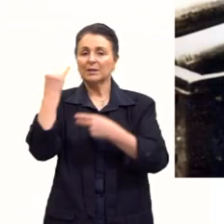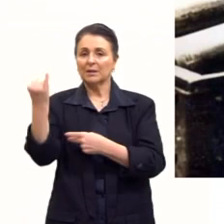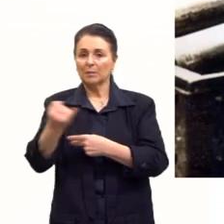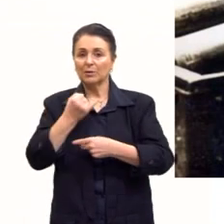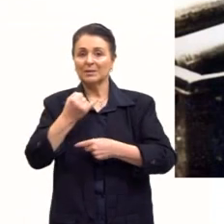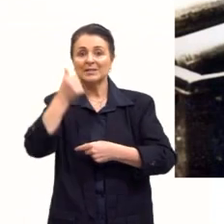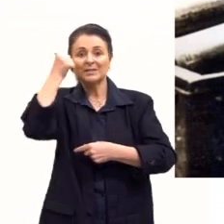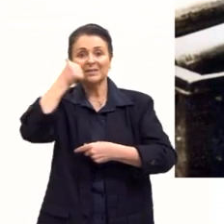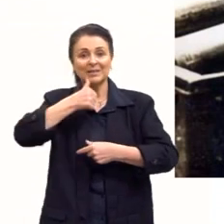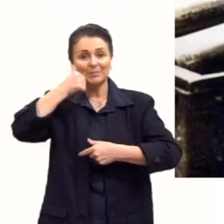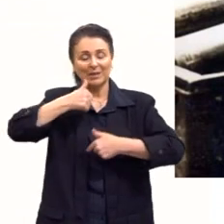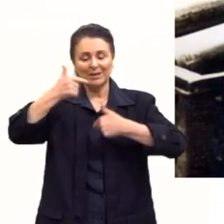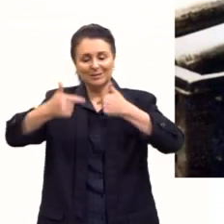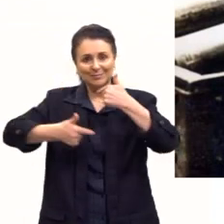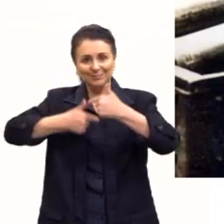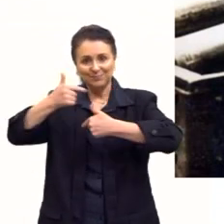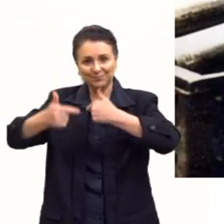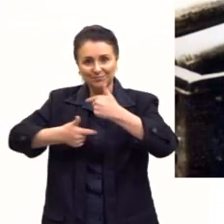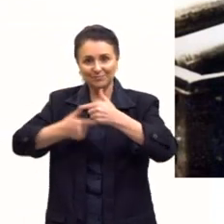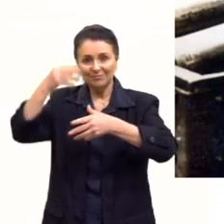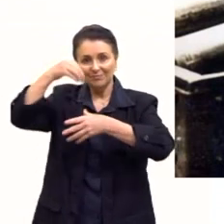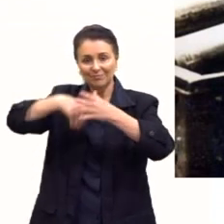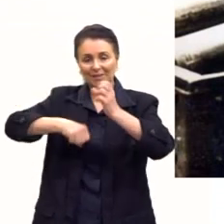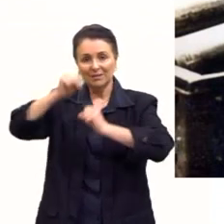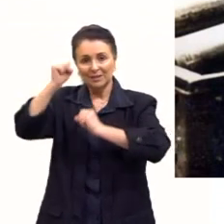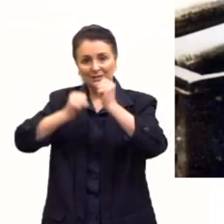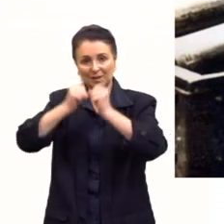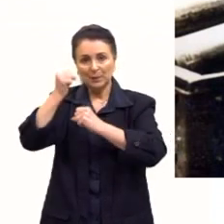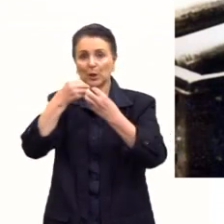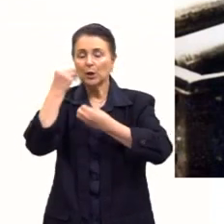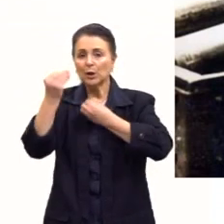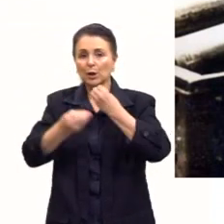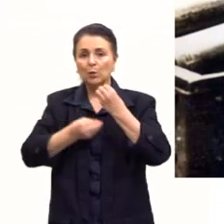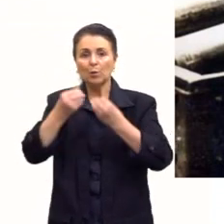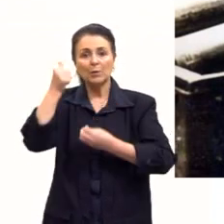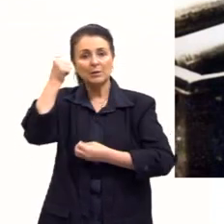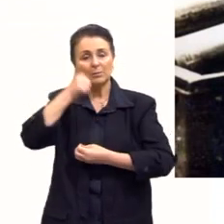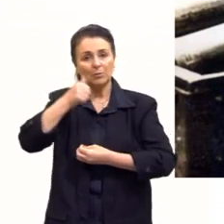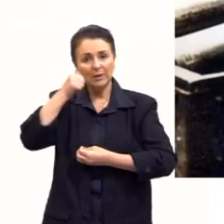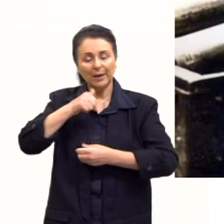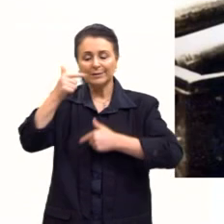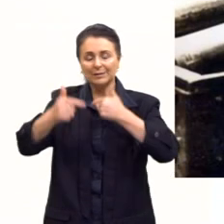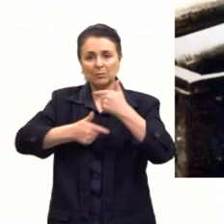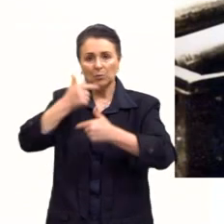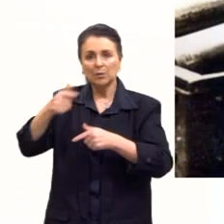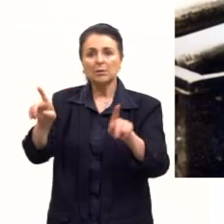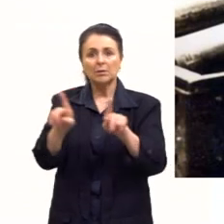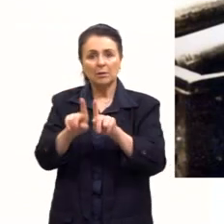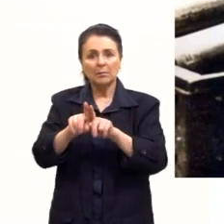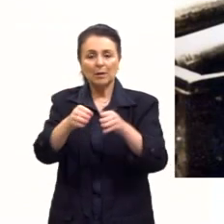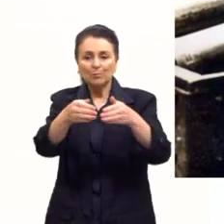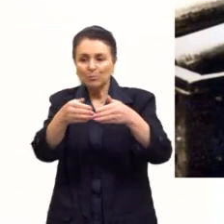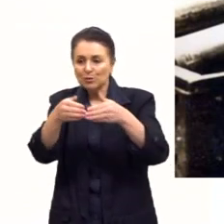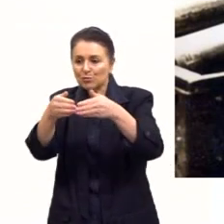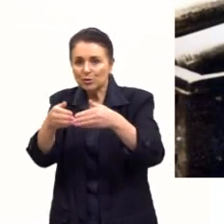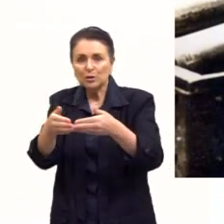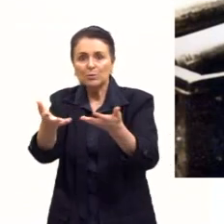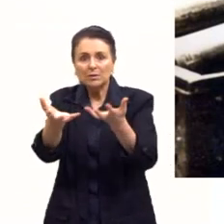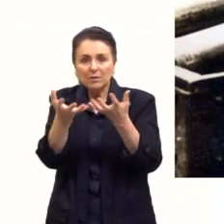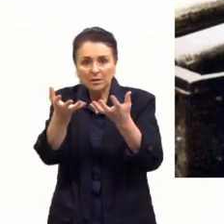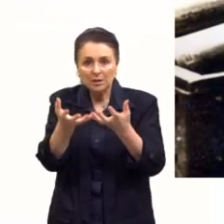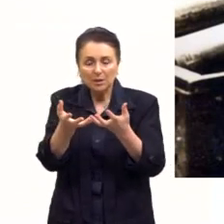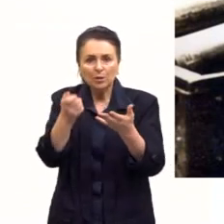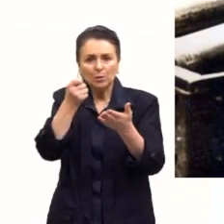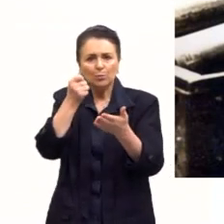das trabalhadoras nas fábricas e como essas operárias, essas trabalhadoras também pediram pelos seus direitos,